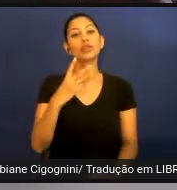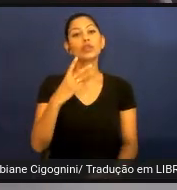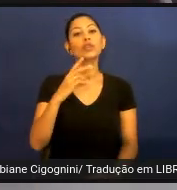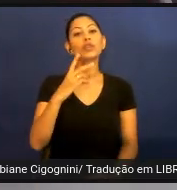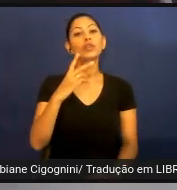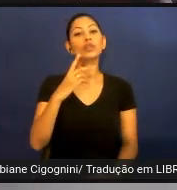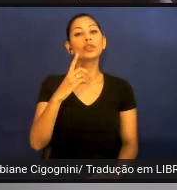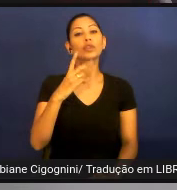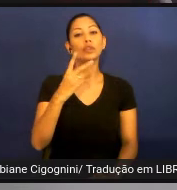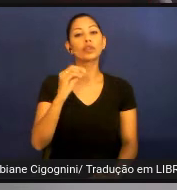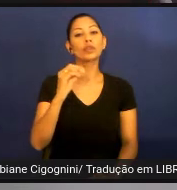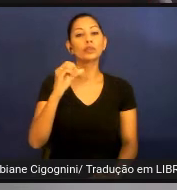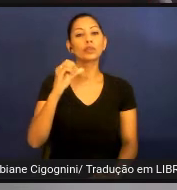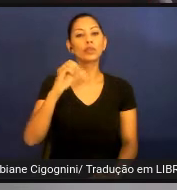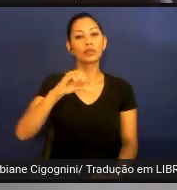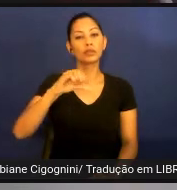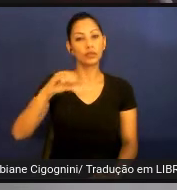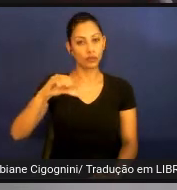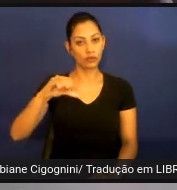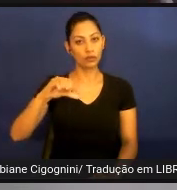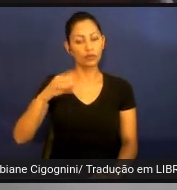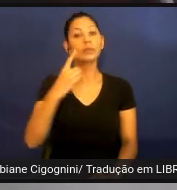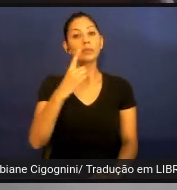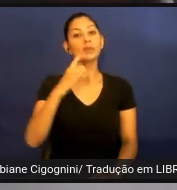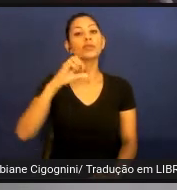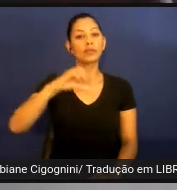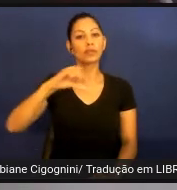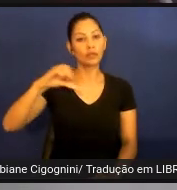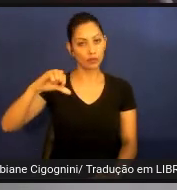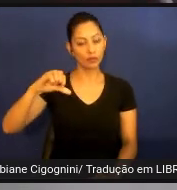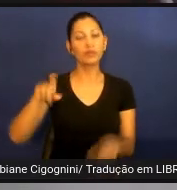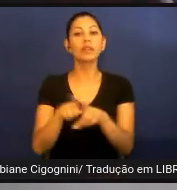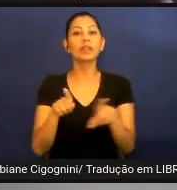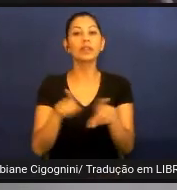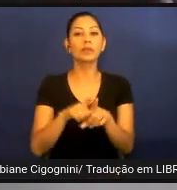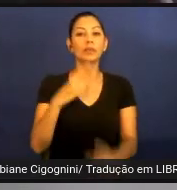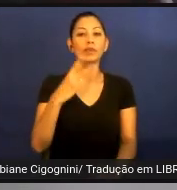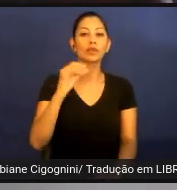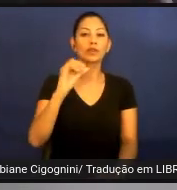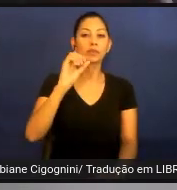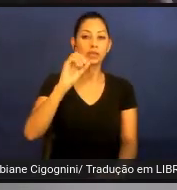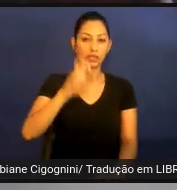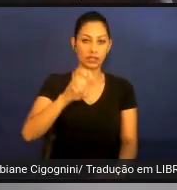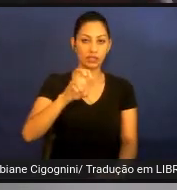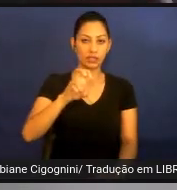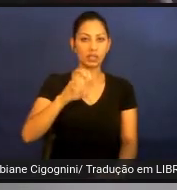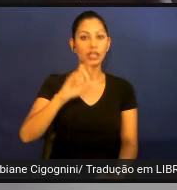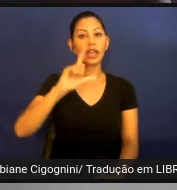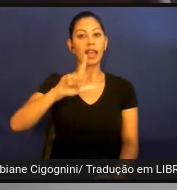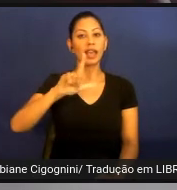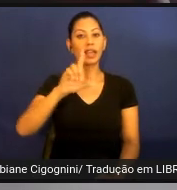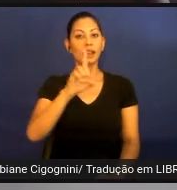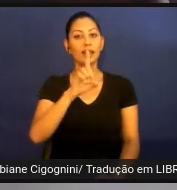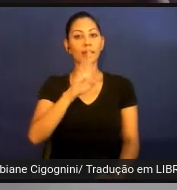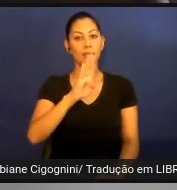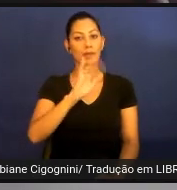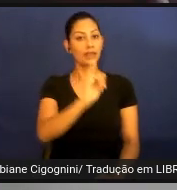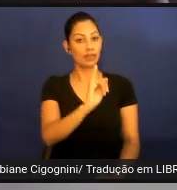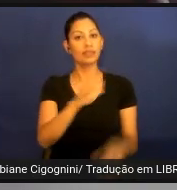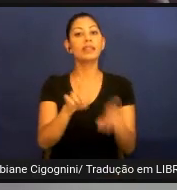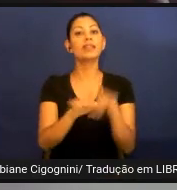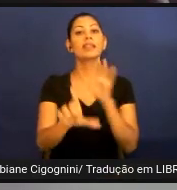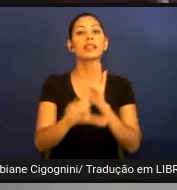o decreto 5.626, de 2005, e a LBI, que é a Lei Brasileira de Inclusão, de